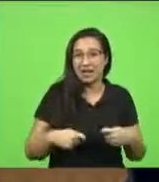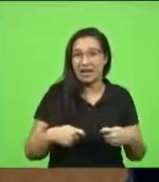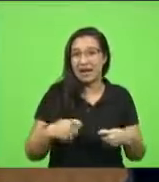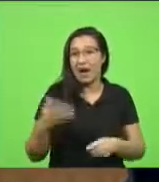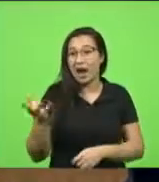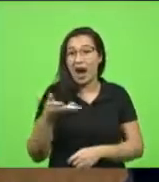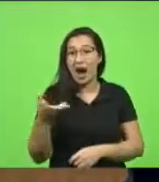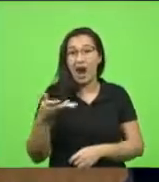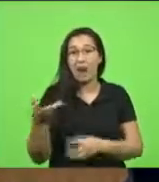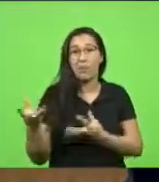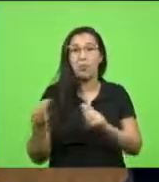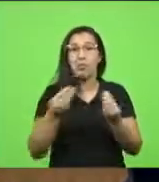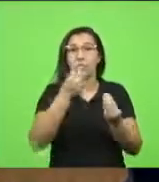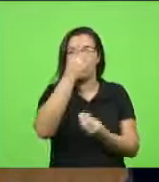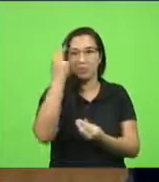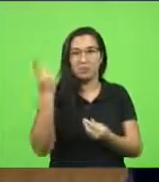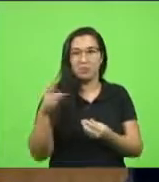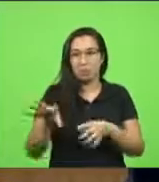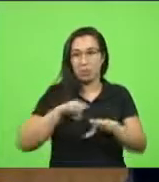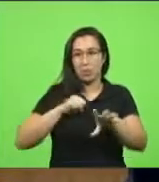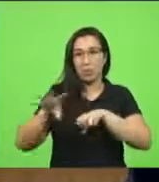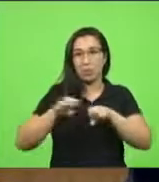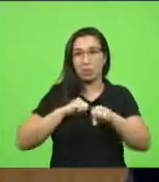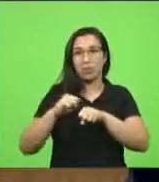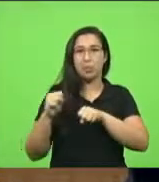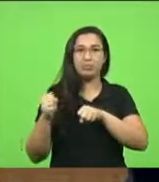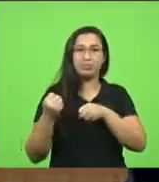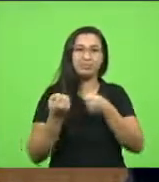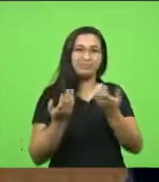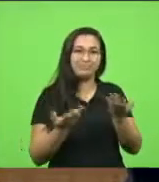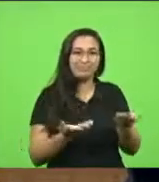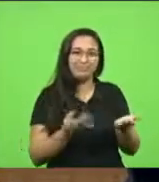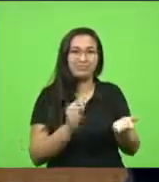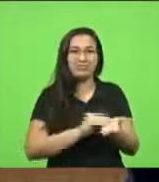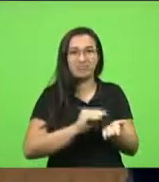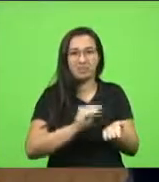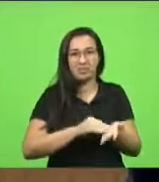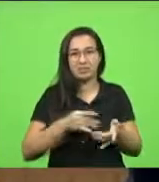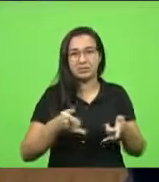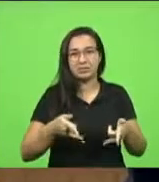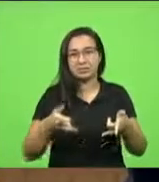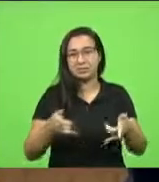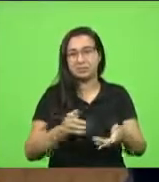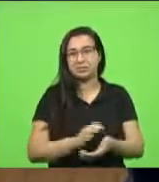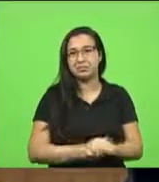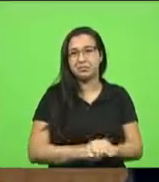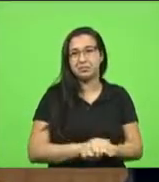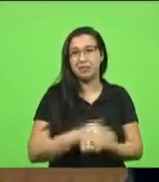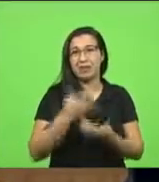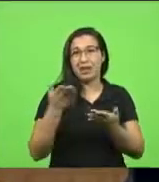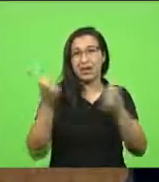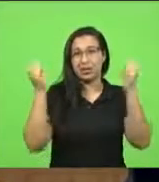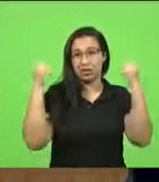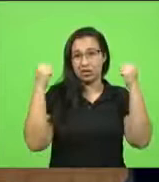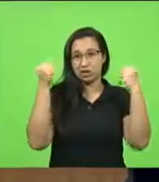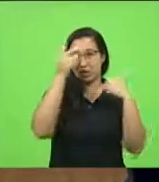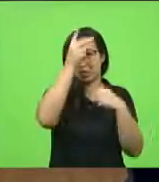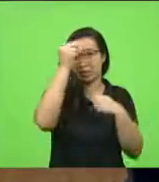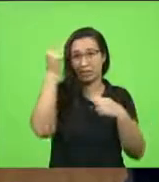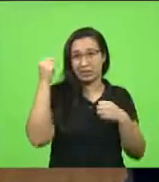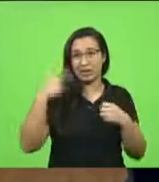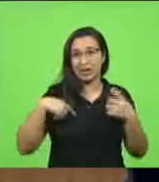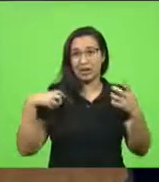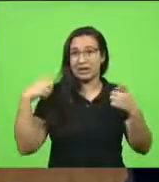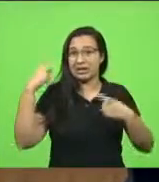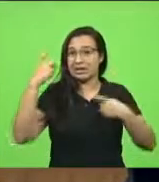muito grave. E a manifestação do prefeito de Xancherê ontem é de desespero total, hoje de manhã também, falando no Bom